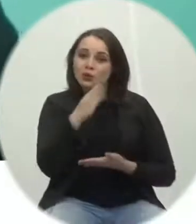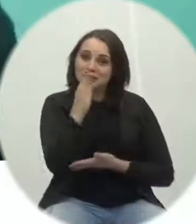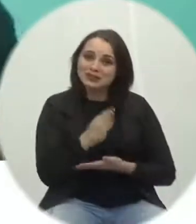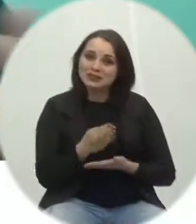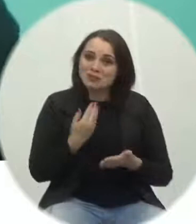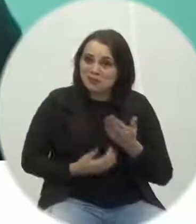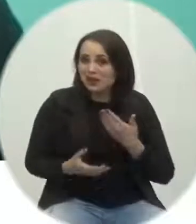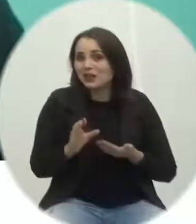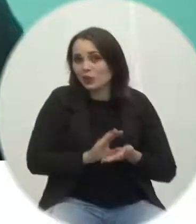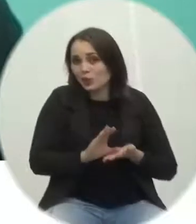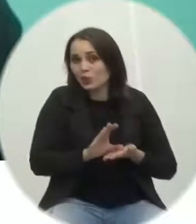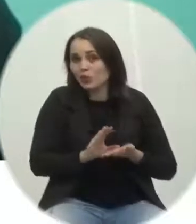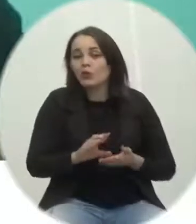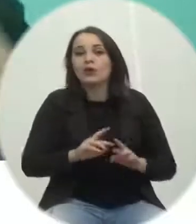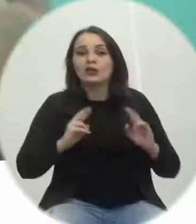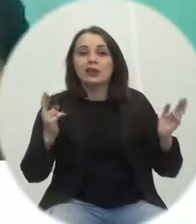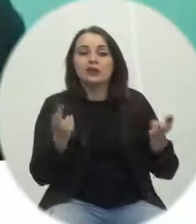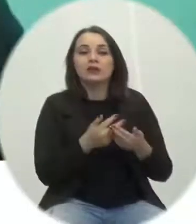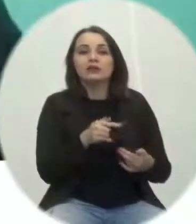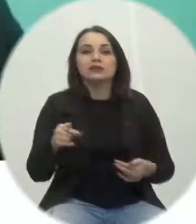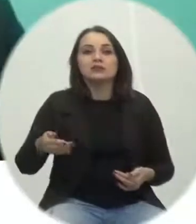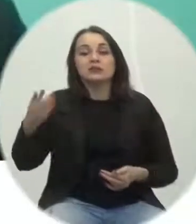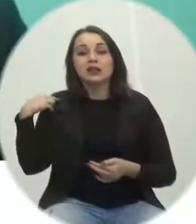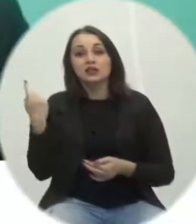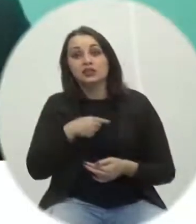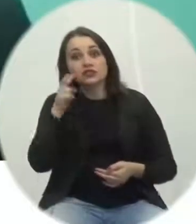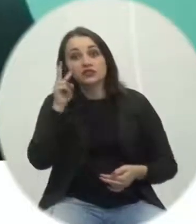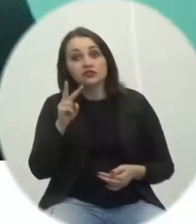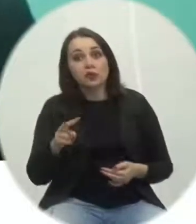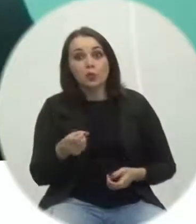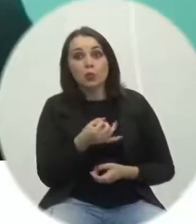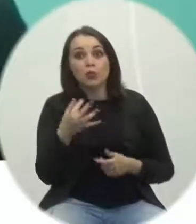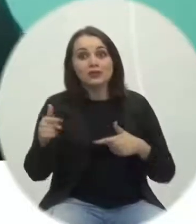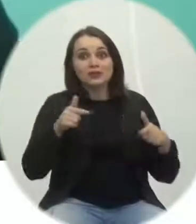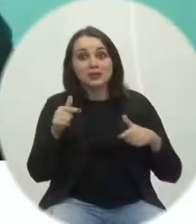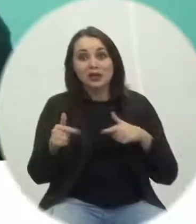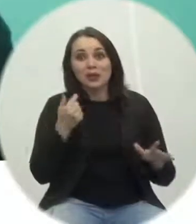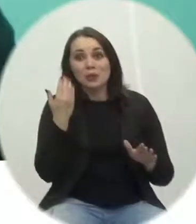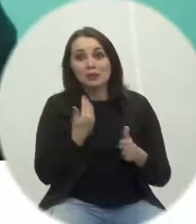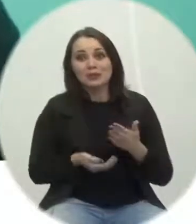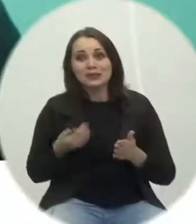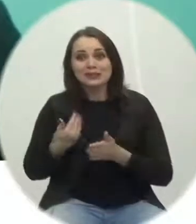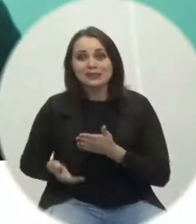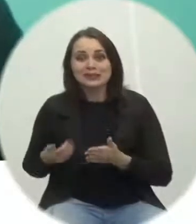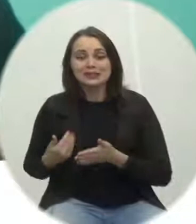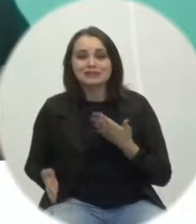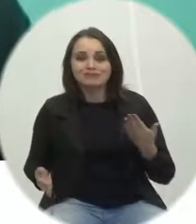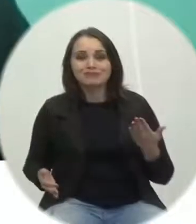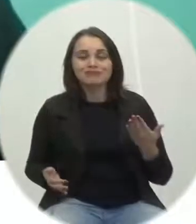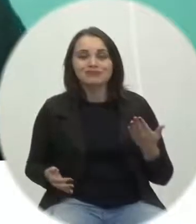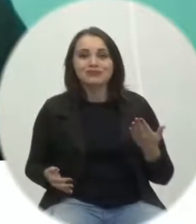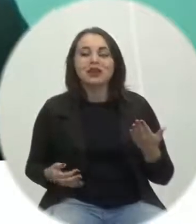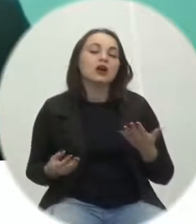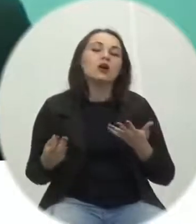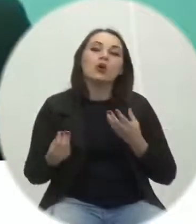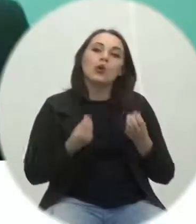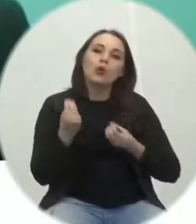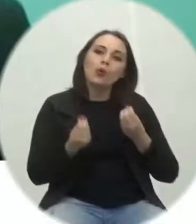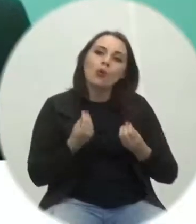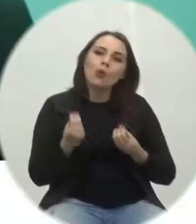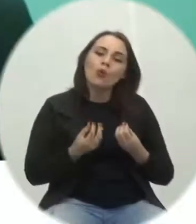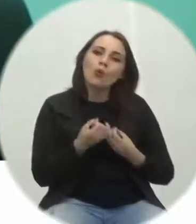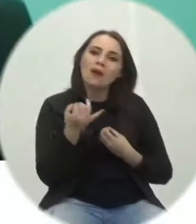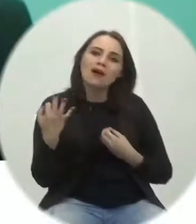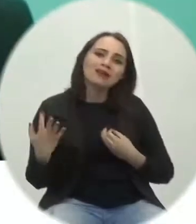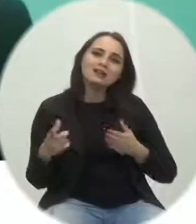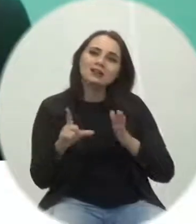a gente percebeu a quantidade de empregos que estão sendo perdidos na cidade de Criciúma quantidade de estabelecimentos que estão